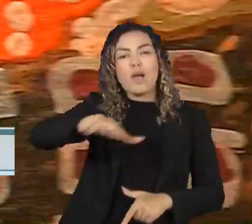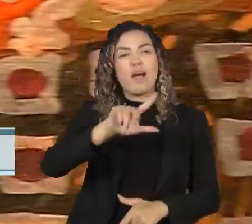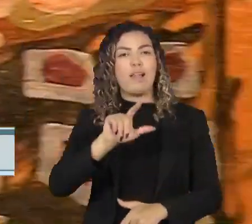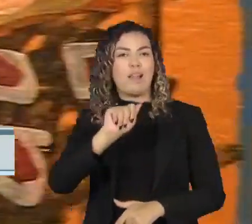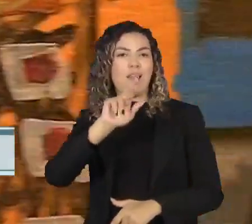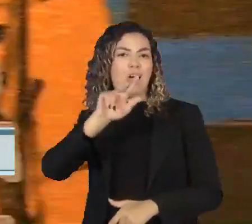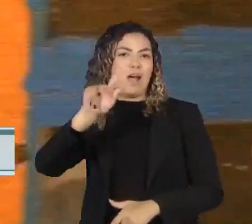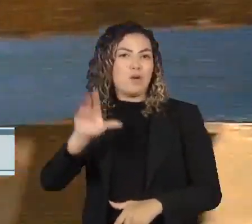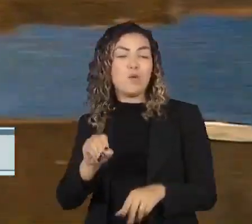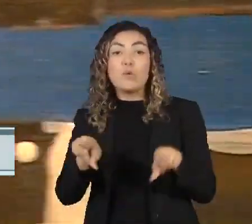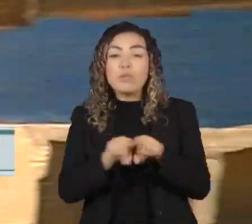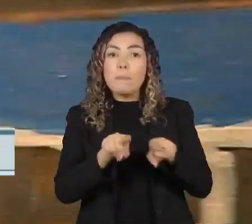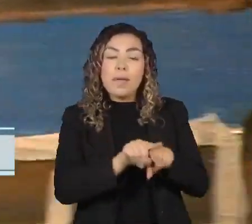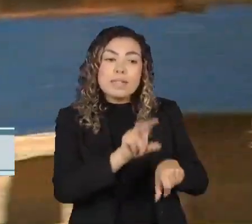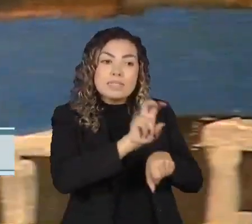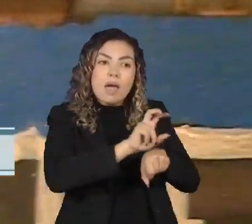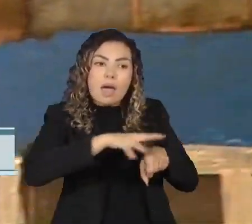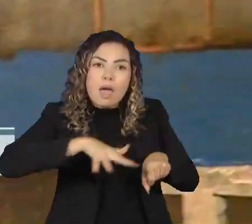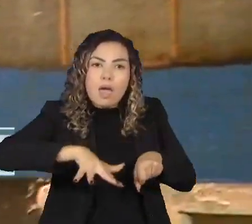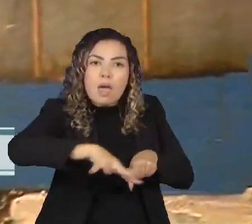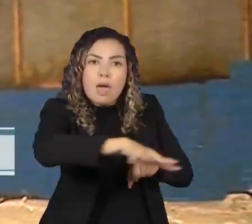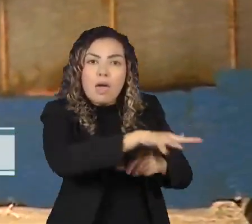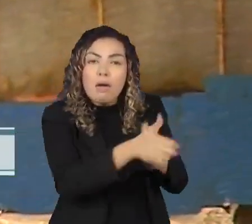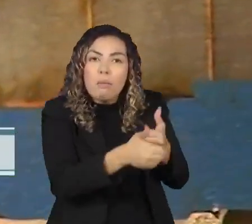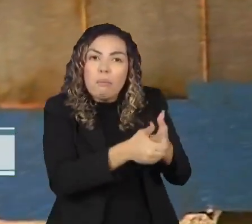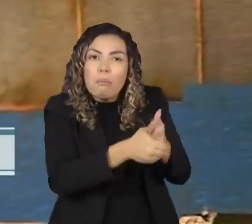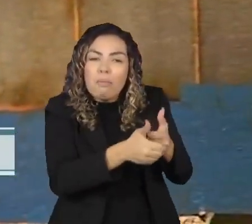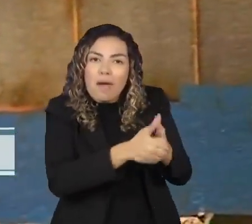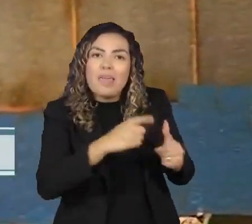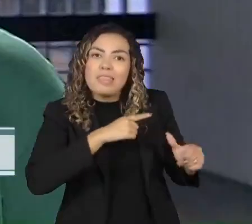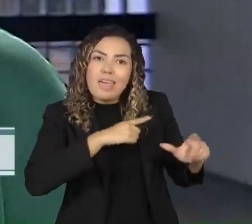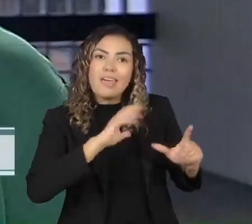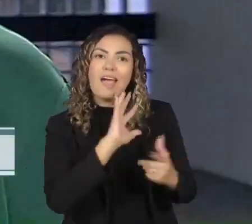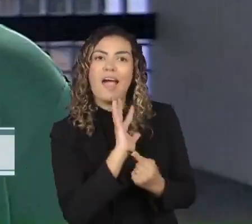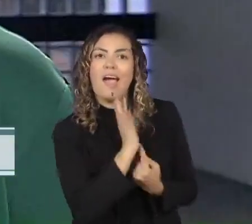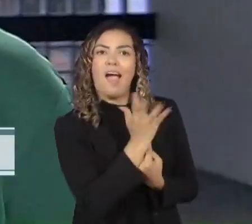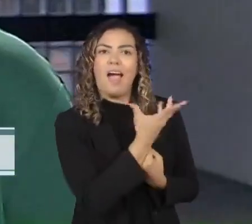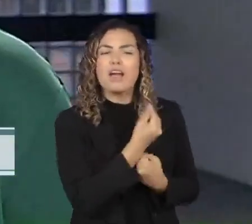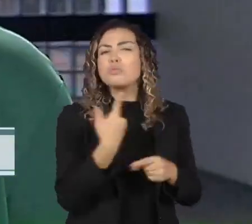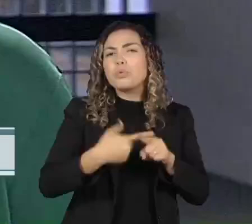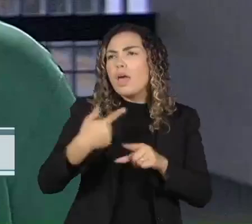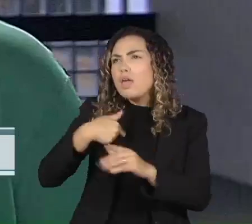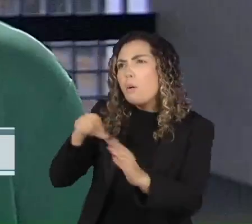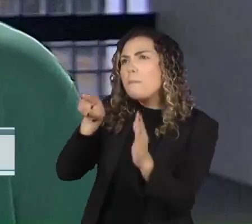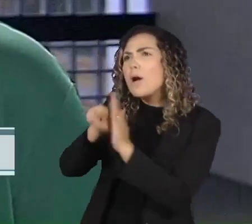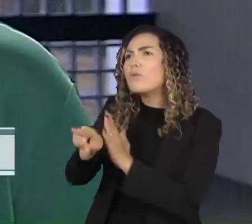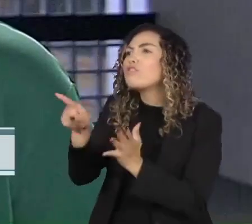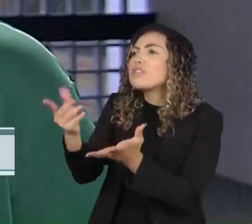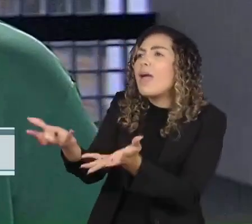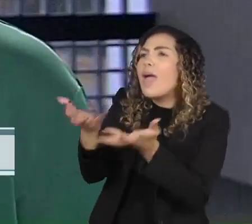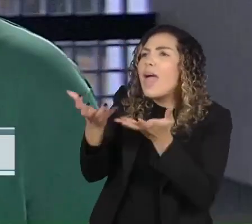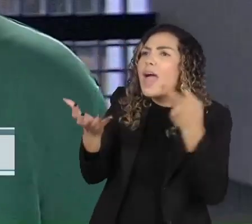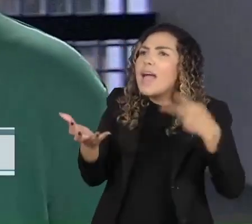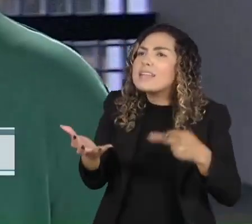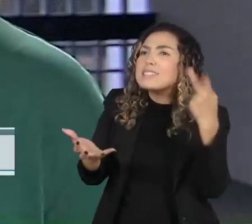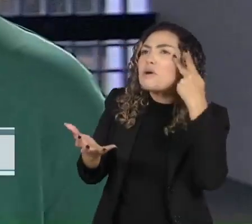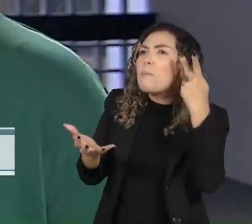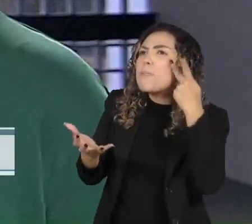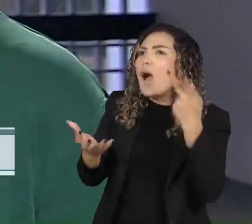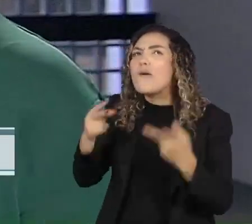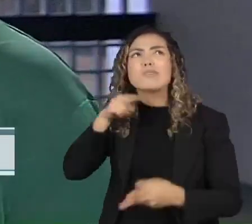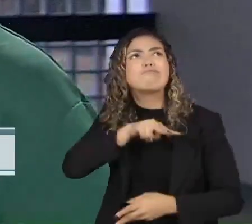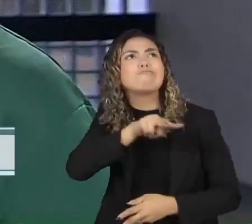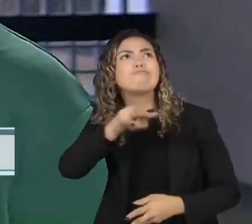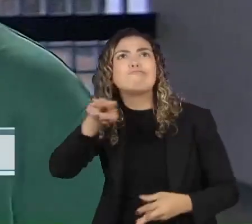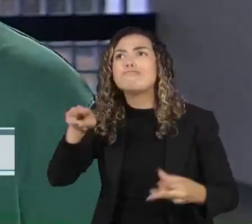lado da Praça da Sé. A nossa maior indagação com os participantes foi como vocês gostariam que fosse a nossa cidade. E aí, como resultado, a gente